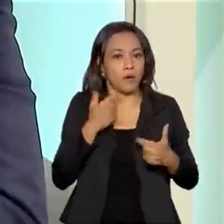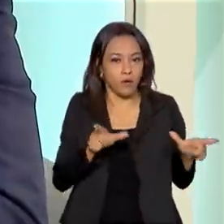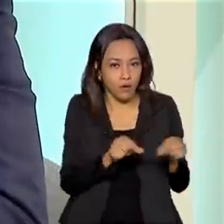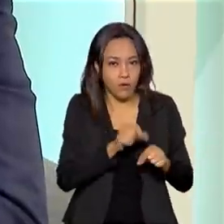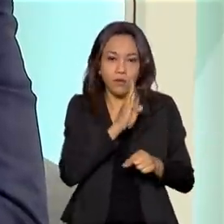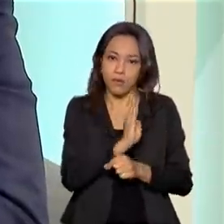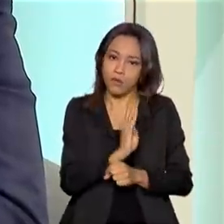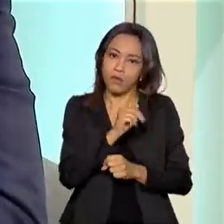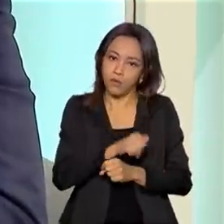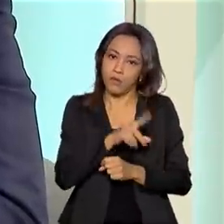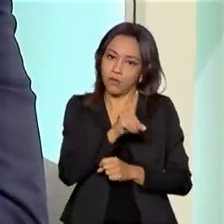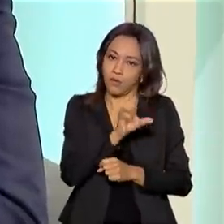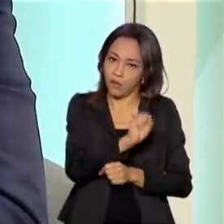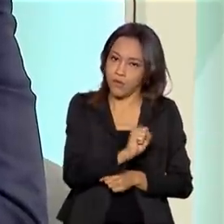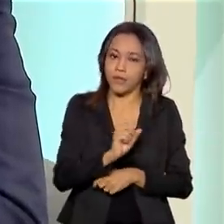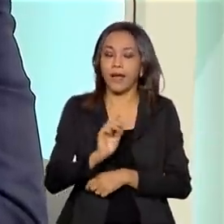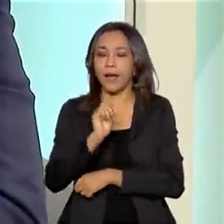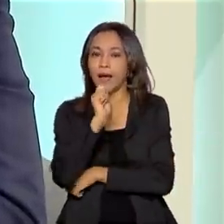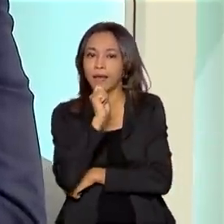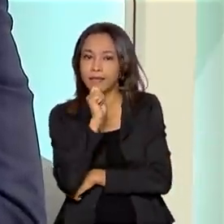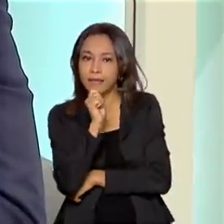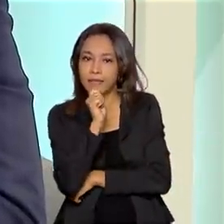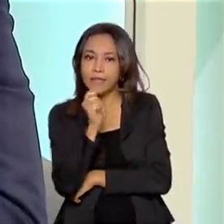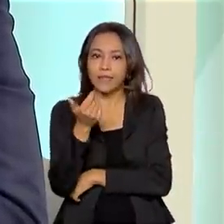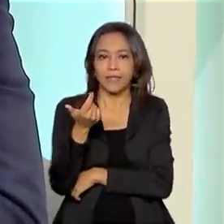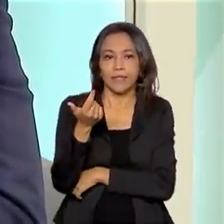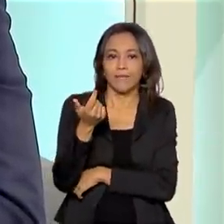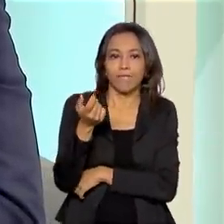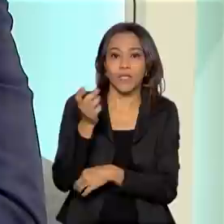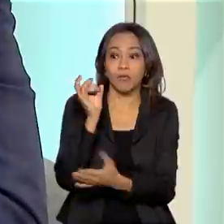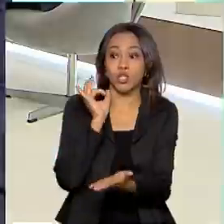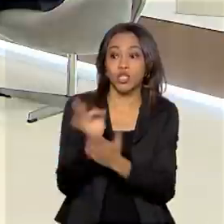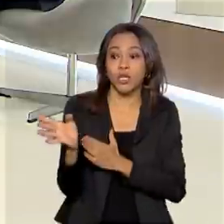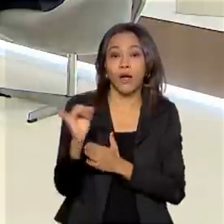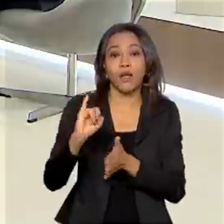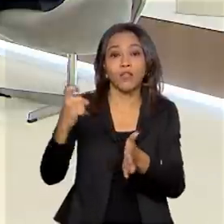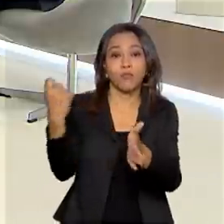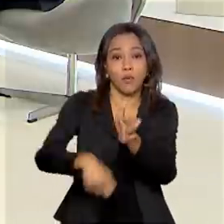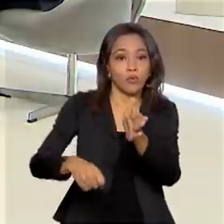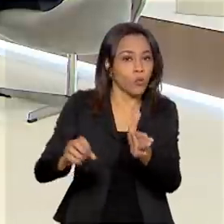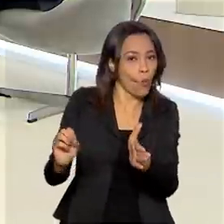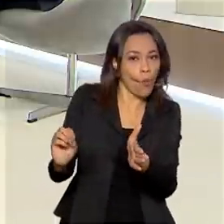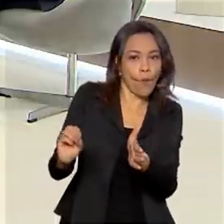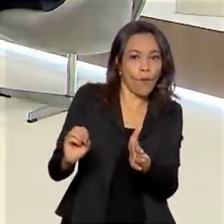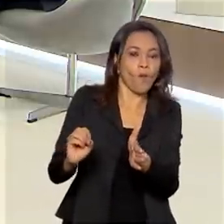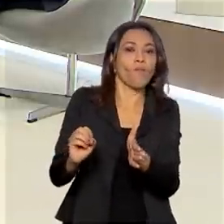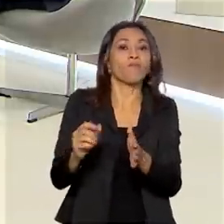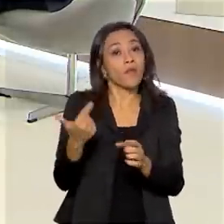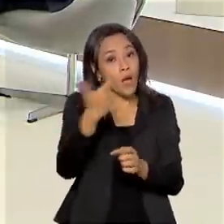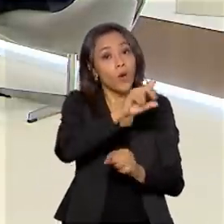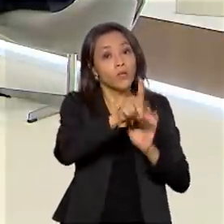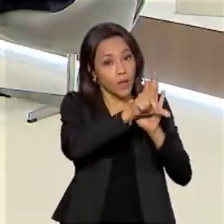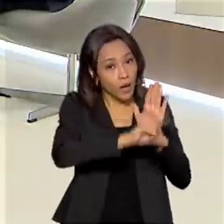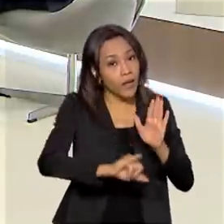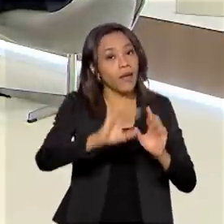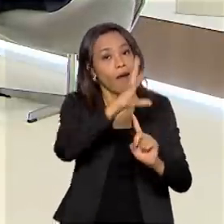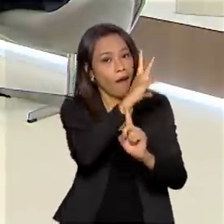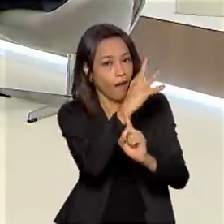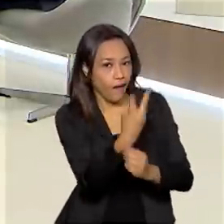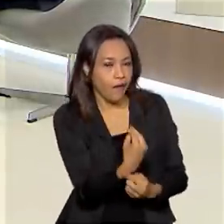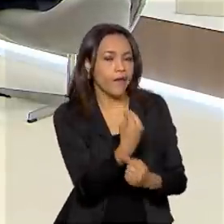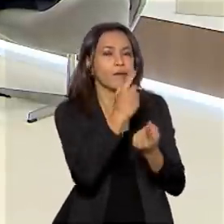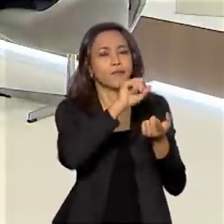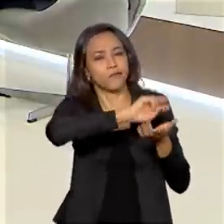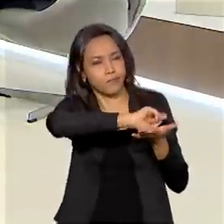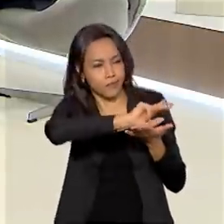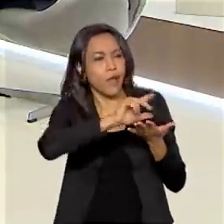ainda não se prevê renúncia fiscal, embora a lei conhecida como Lei Rouenet já fosse previsto